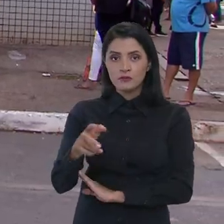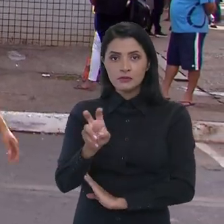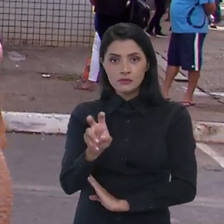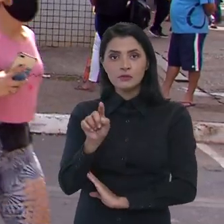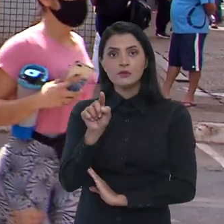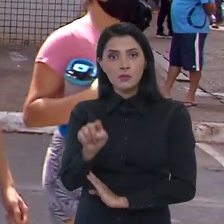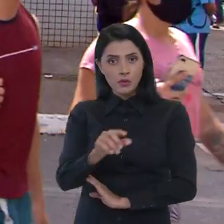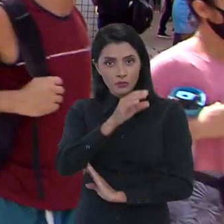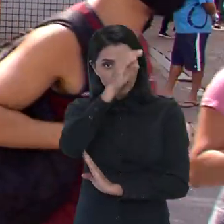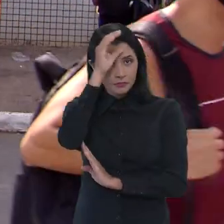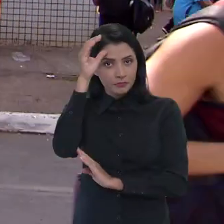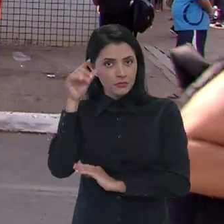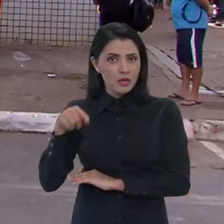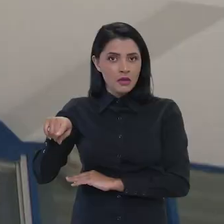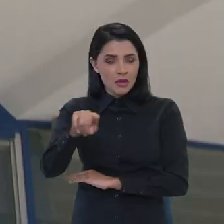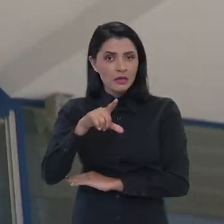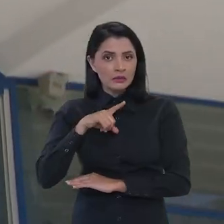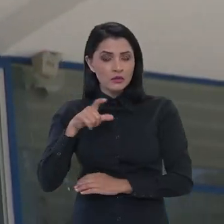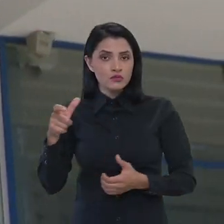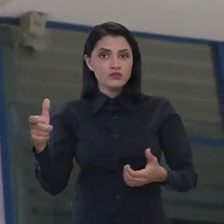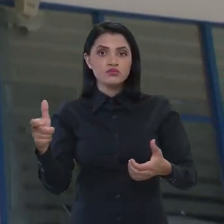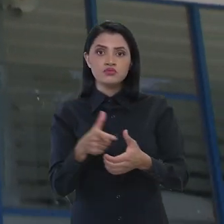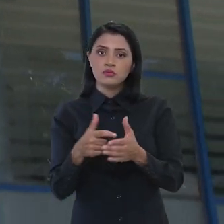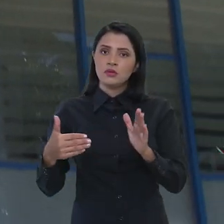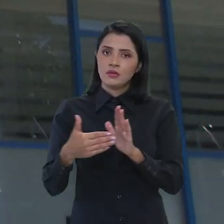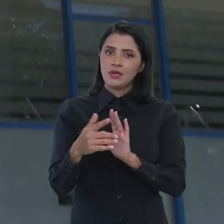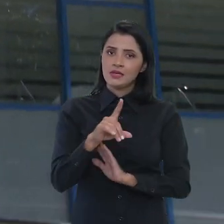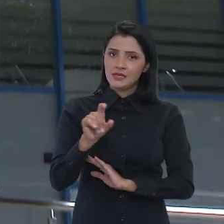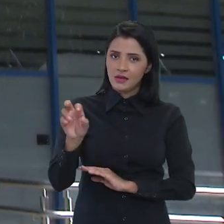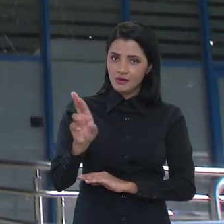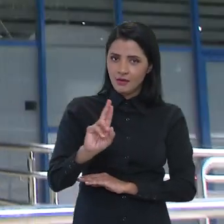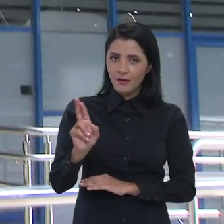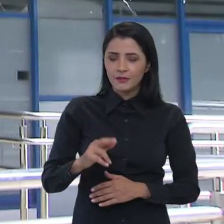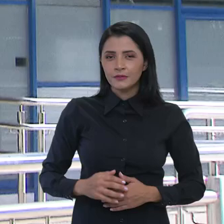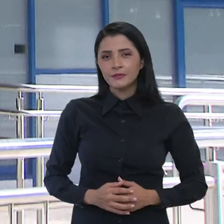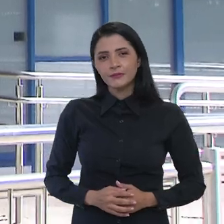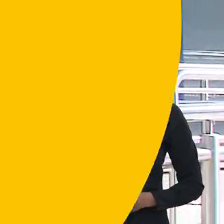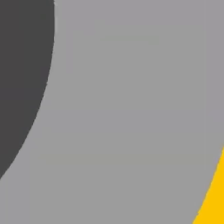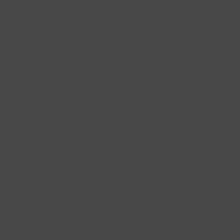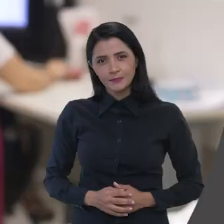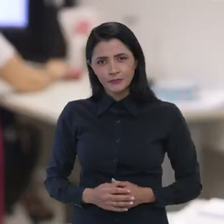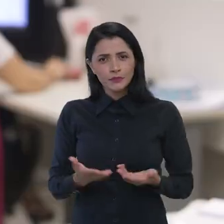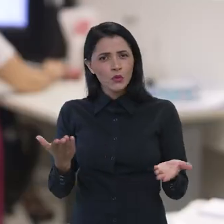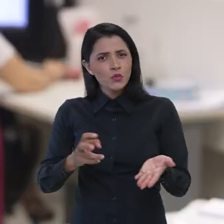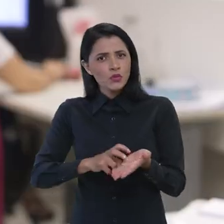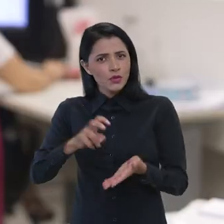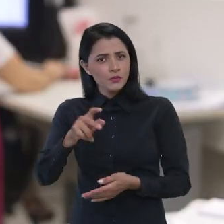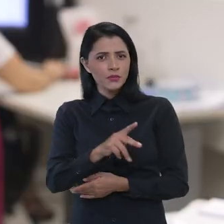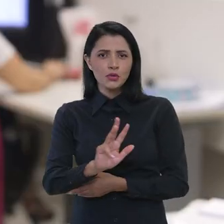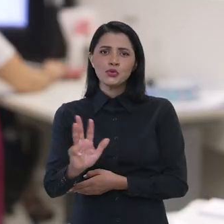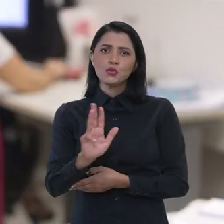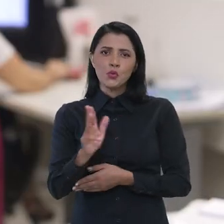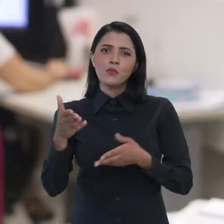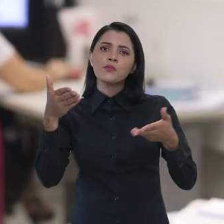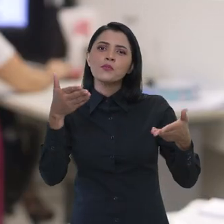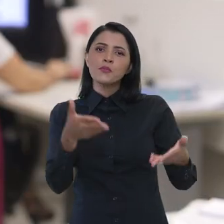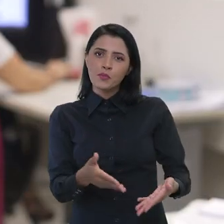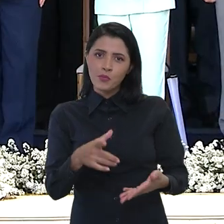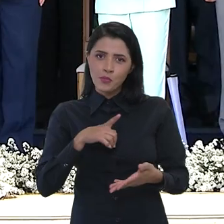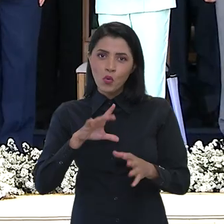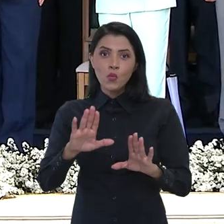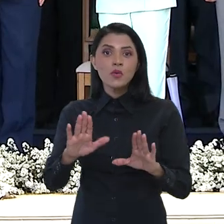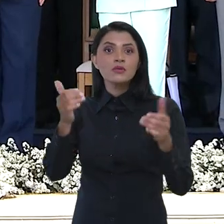225 mil clientes que estavam com dívidas de até R$ Hoje de manhã, o presidente Lula